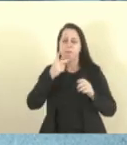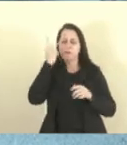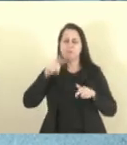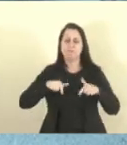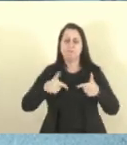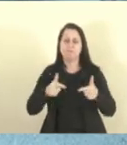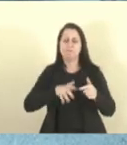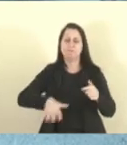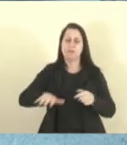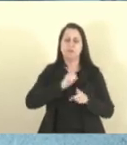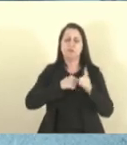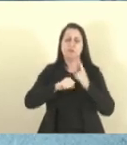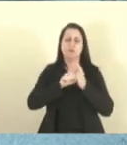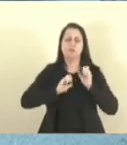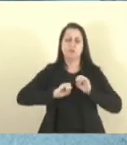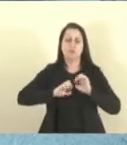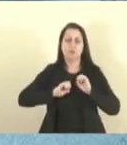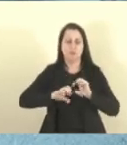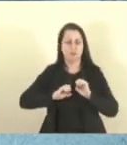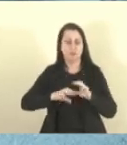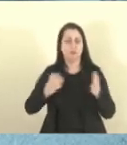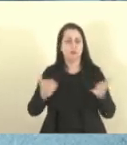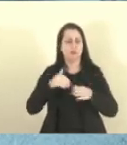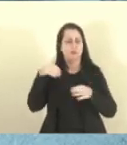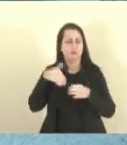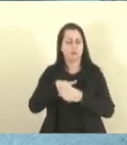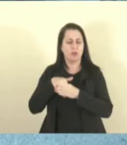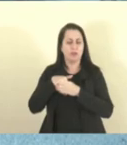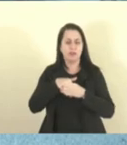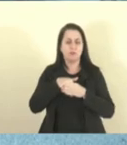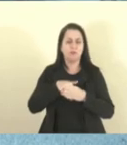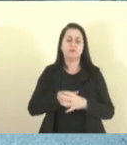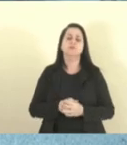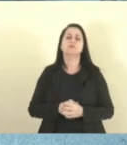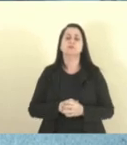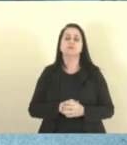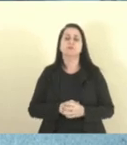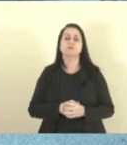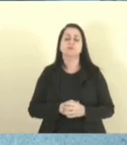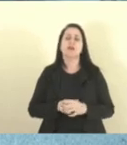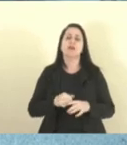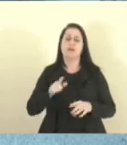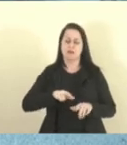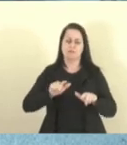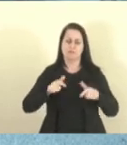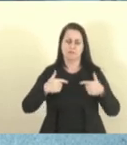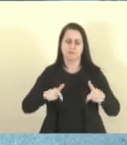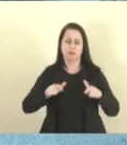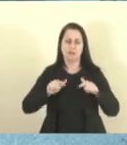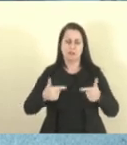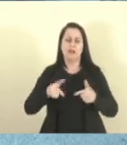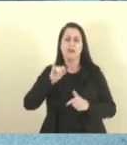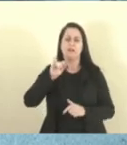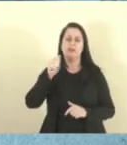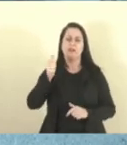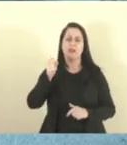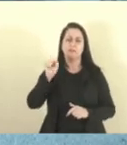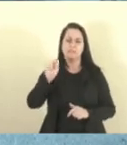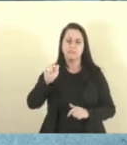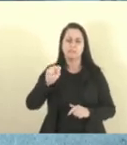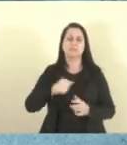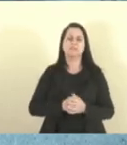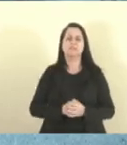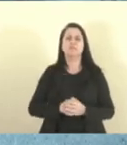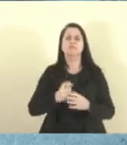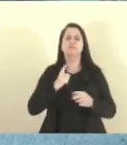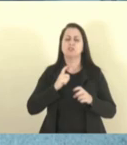incluídos, tá, deputado José Esmeralda? Então, nesse projeto nós estamos votando hoje. Aqueles servidores que forem agentes socioeducativos do IASIS, que estiverem